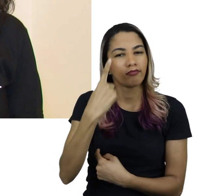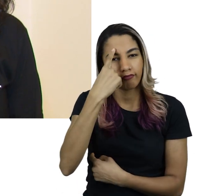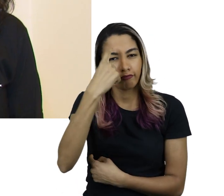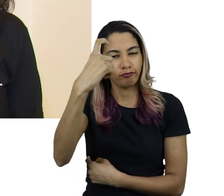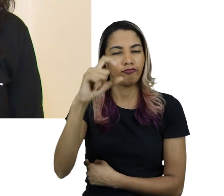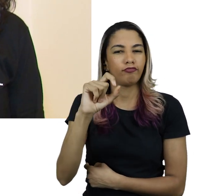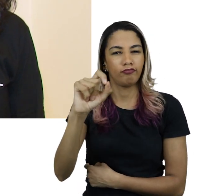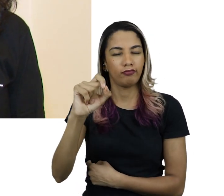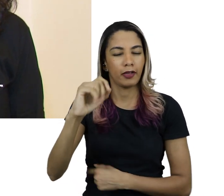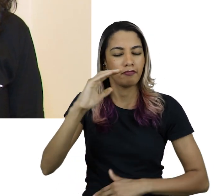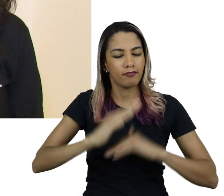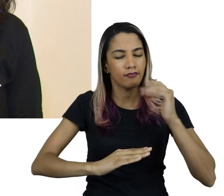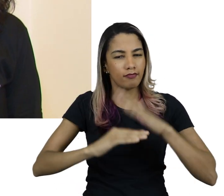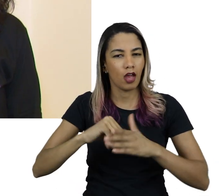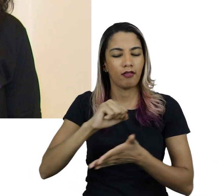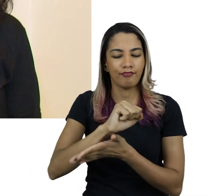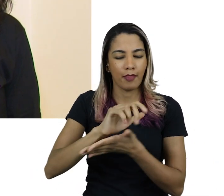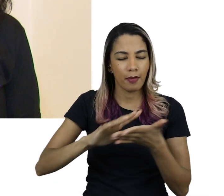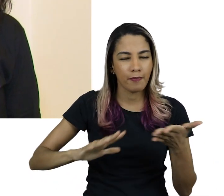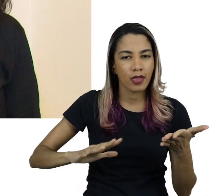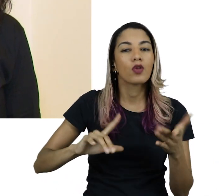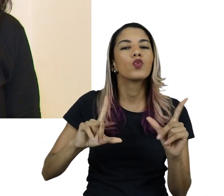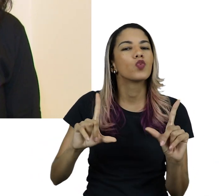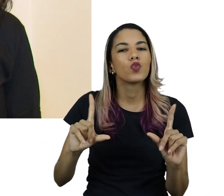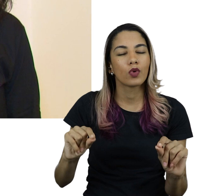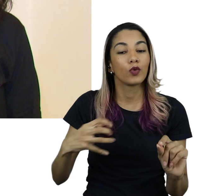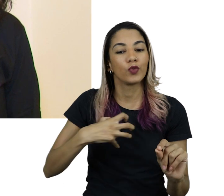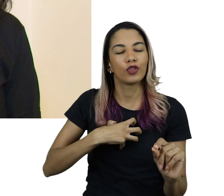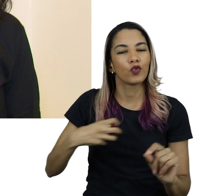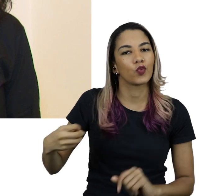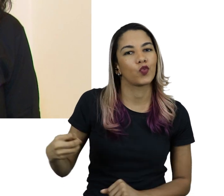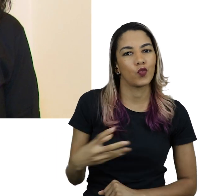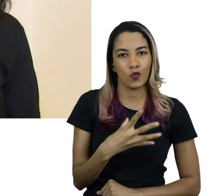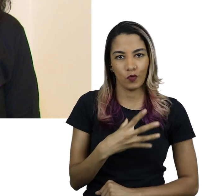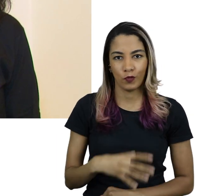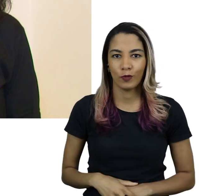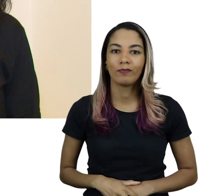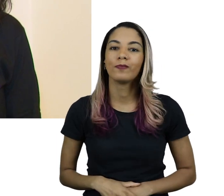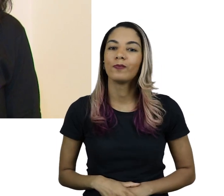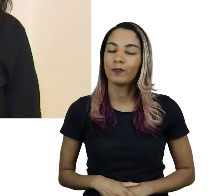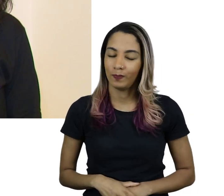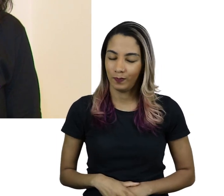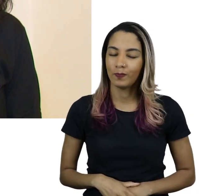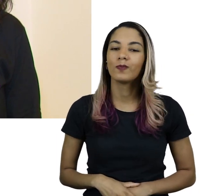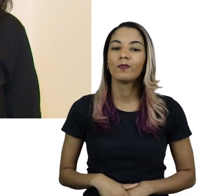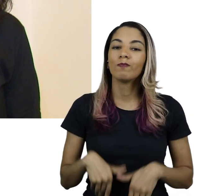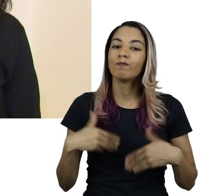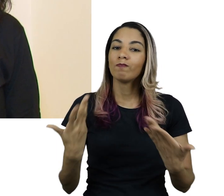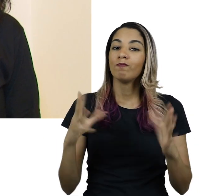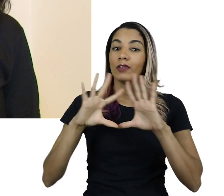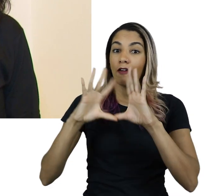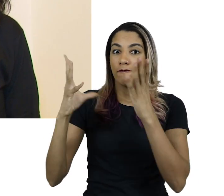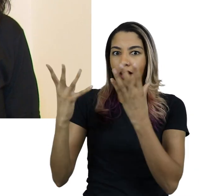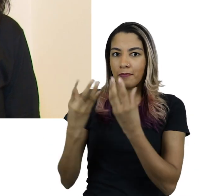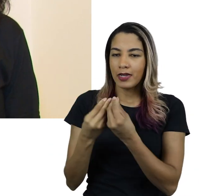reformulamos as ações e atividades, dando cara nova ao projeto. Para recepcionar as